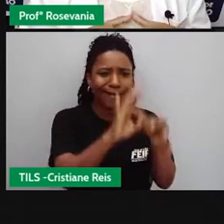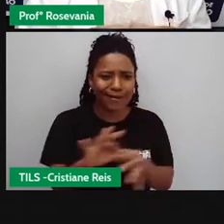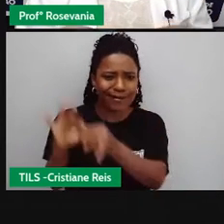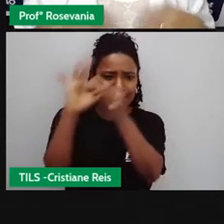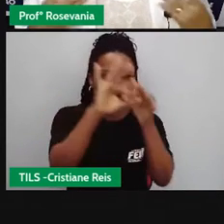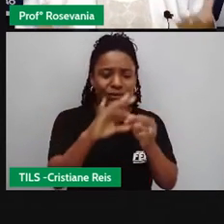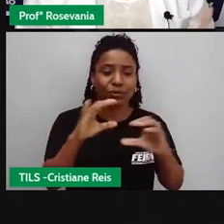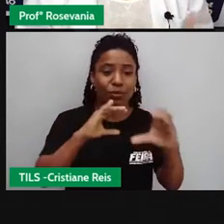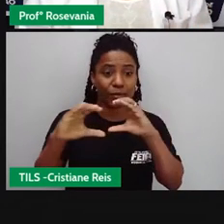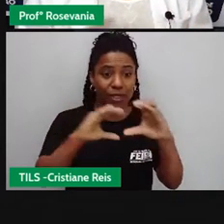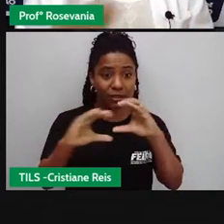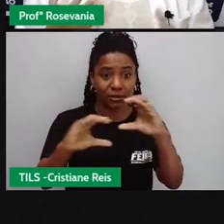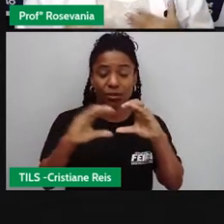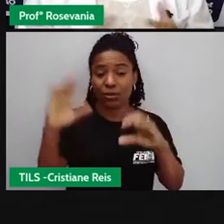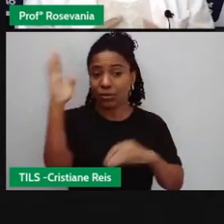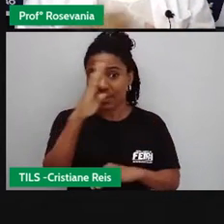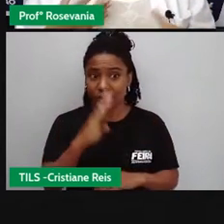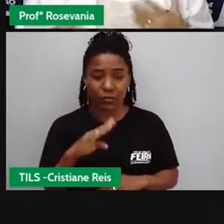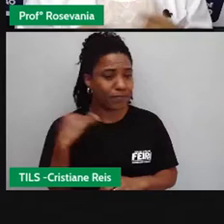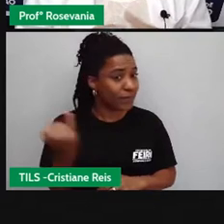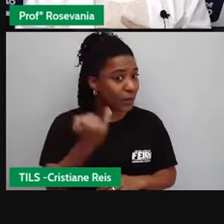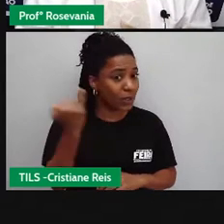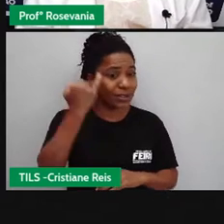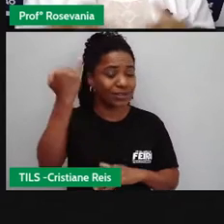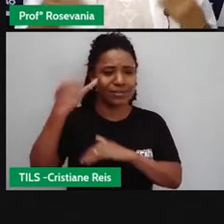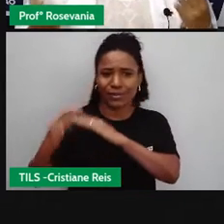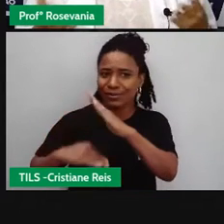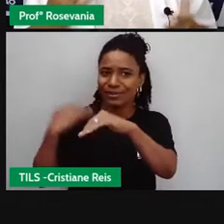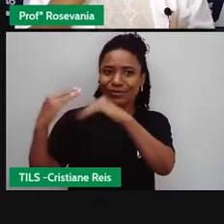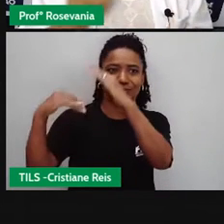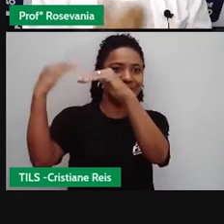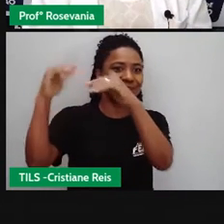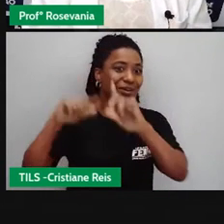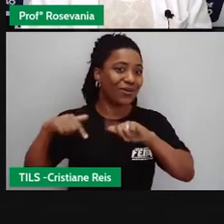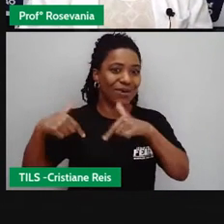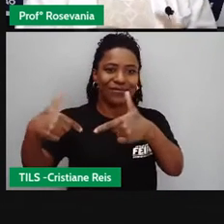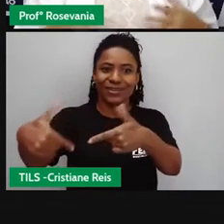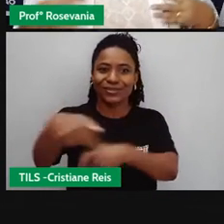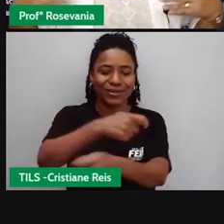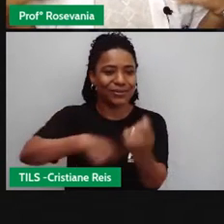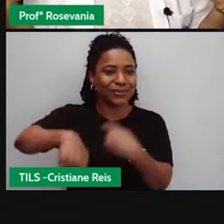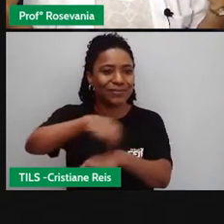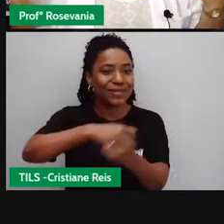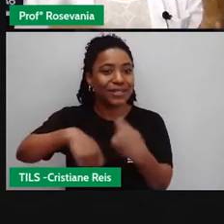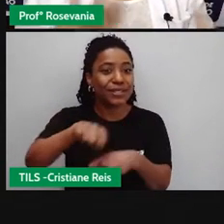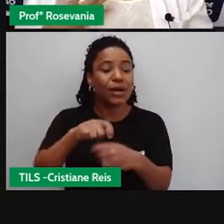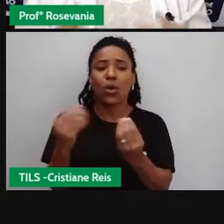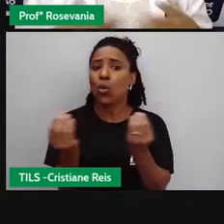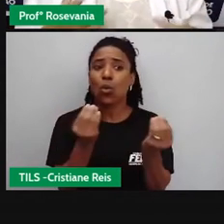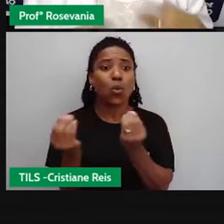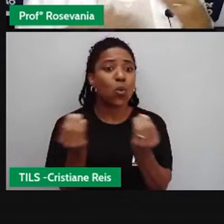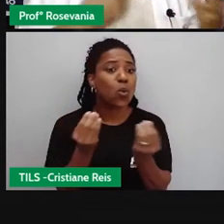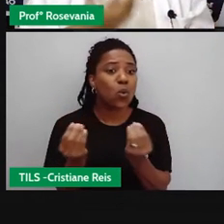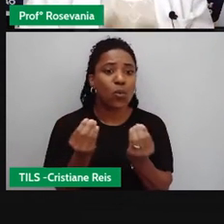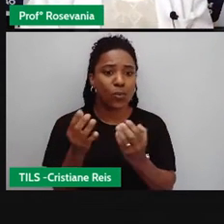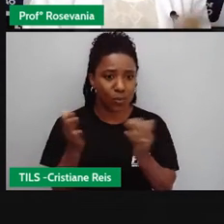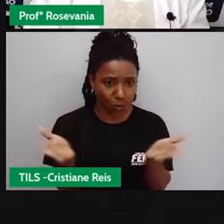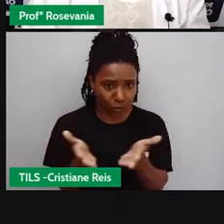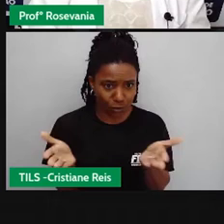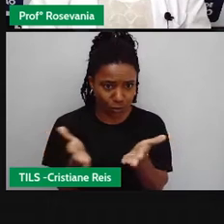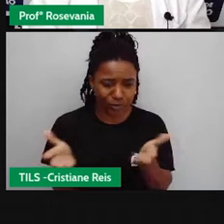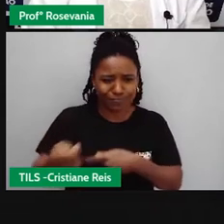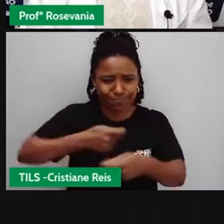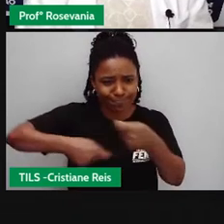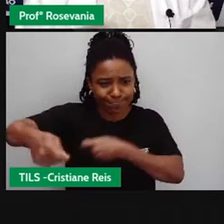entender a importância dela até para esse desenvolvimento, né, econômico, como ela interfere hoje nas transações